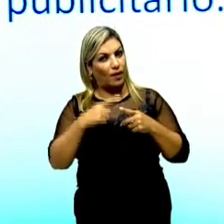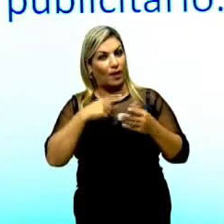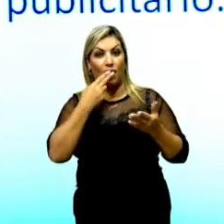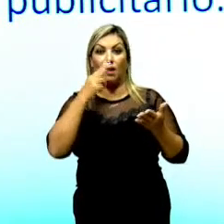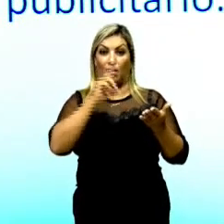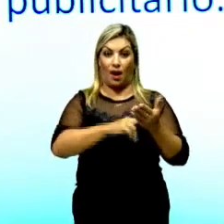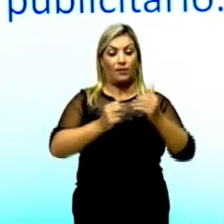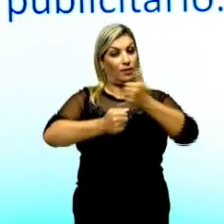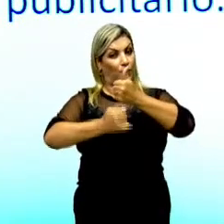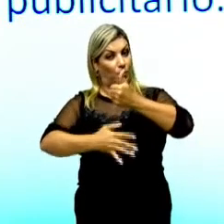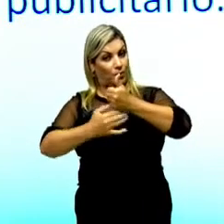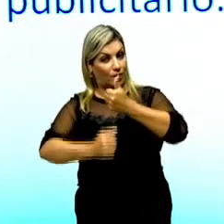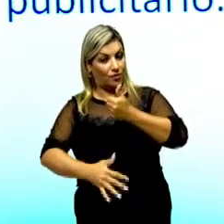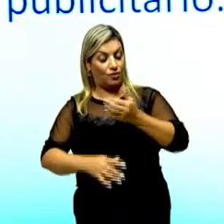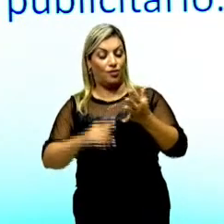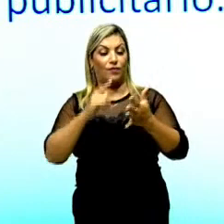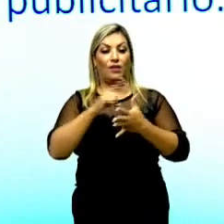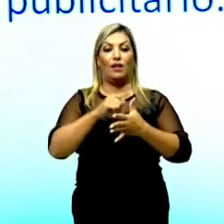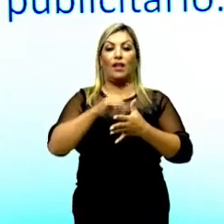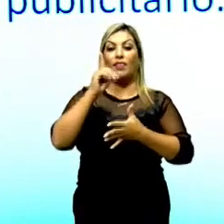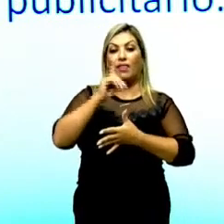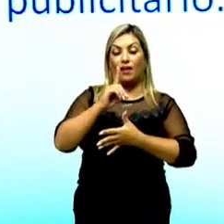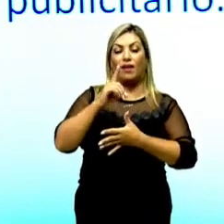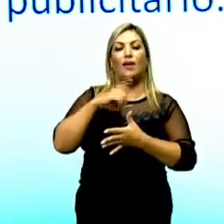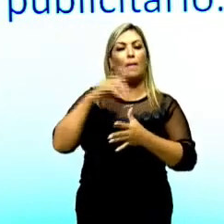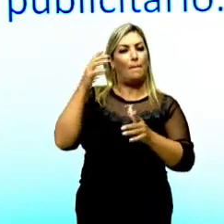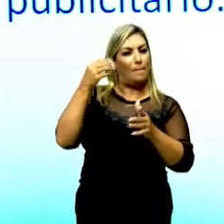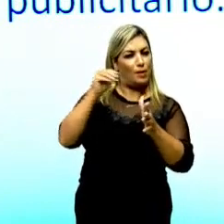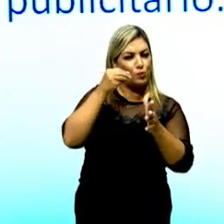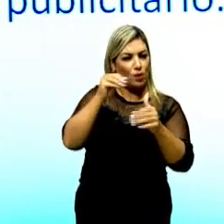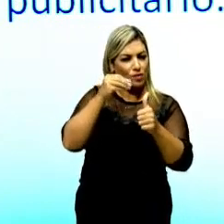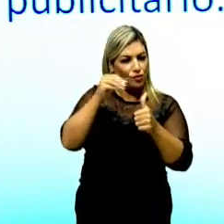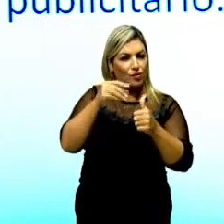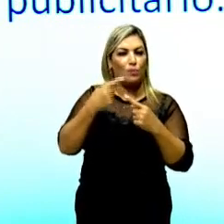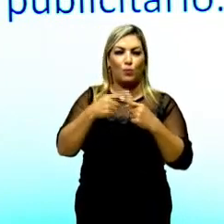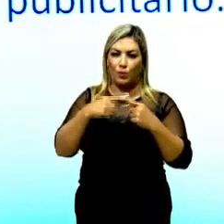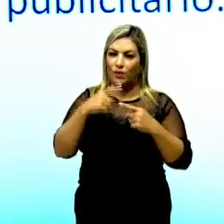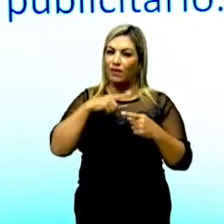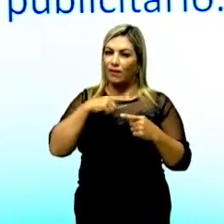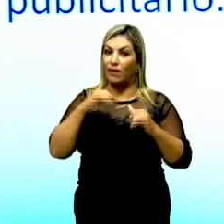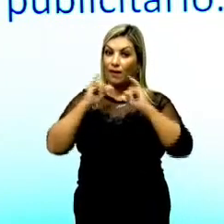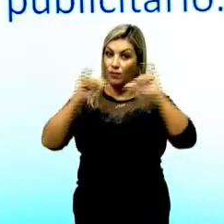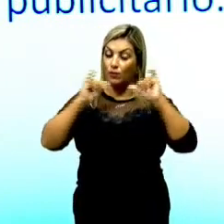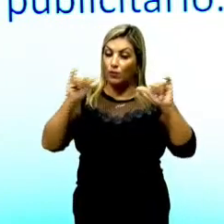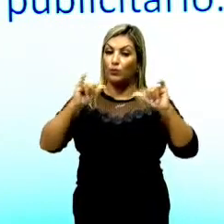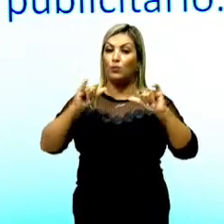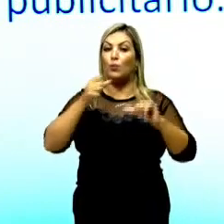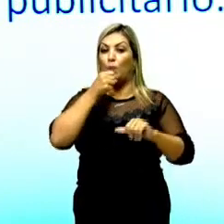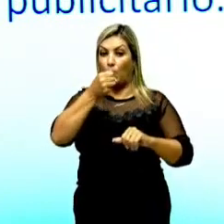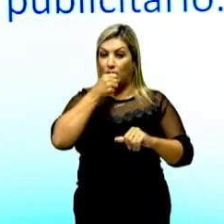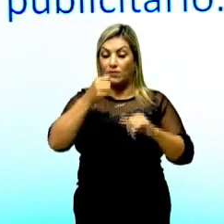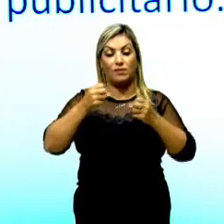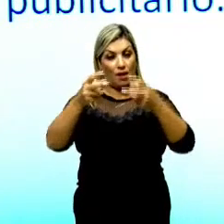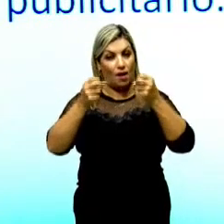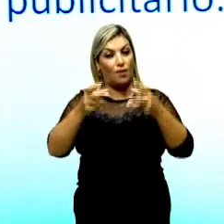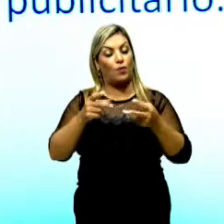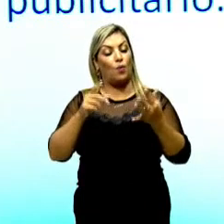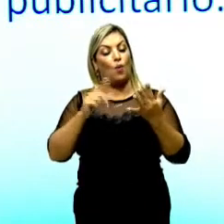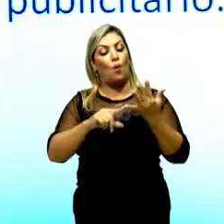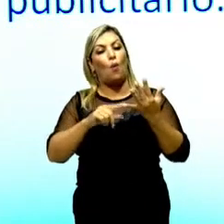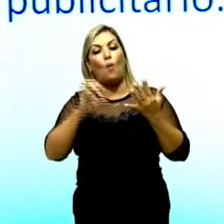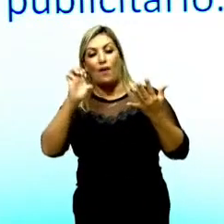carta argumentativa. Letra D, persuadir, pois se trata de um anúncio publicitário. Ou letra E,